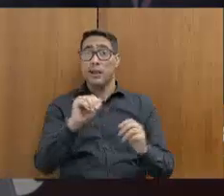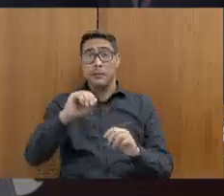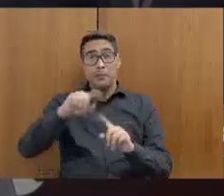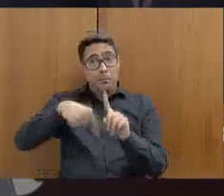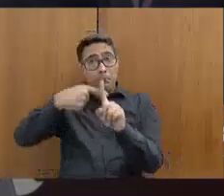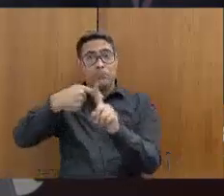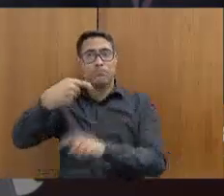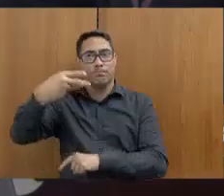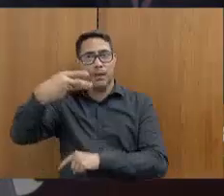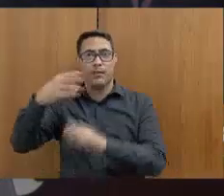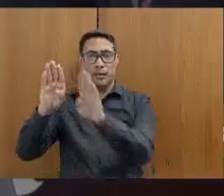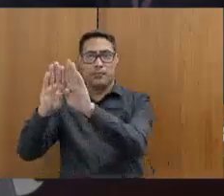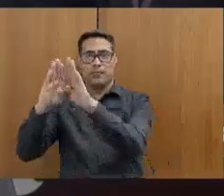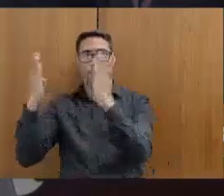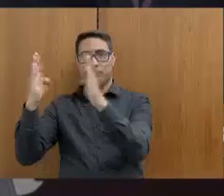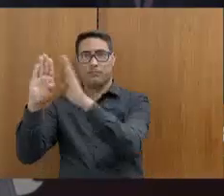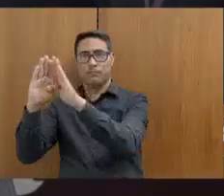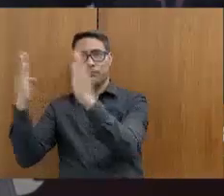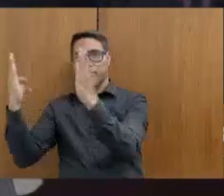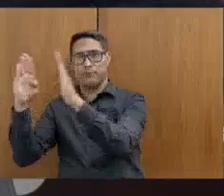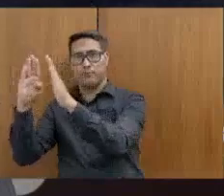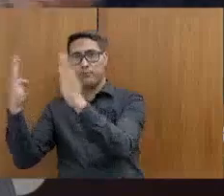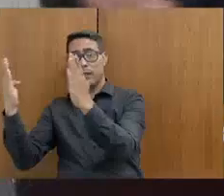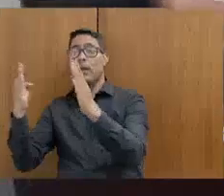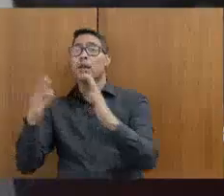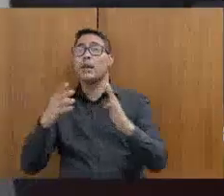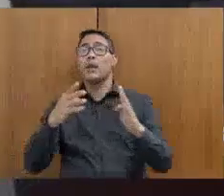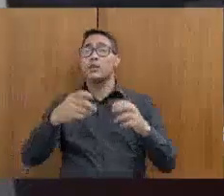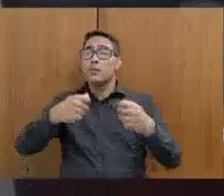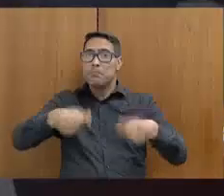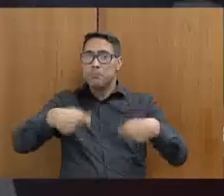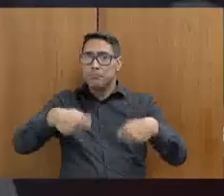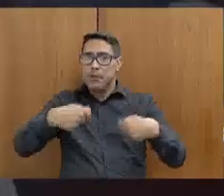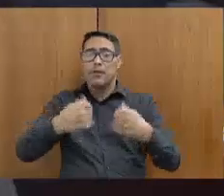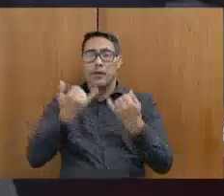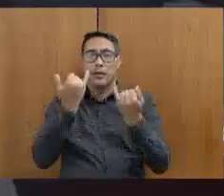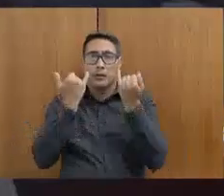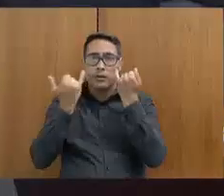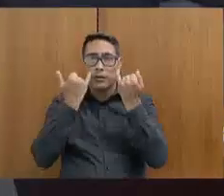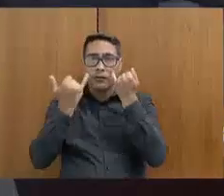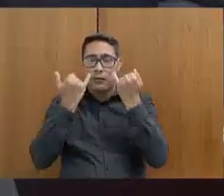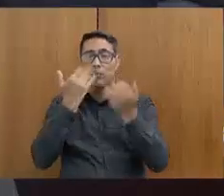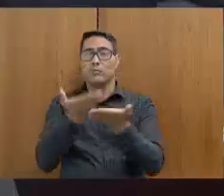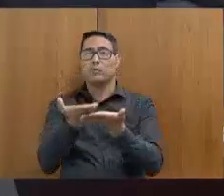Nós precisamos dos dados do atendimento dessas unidades, e talvez